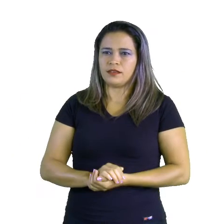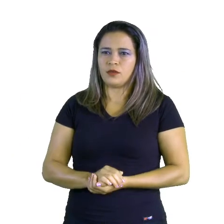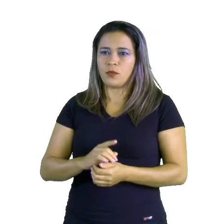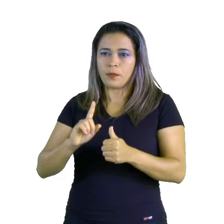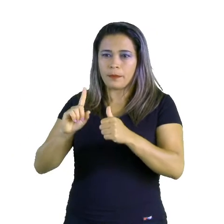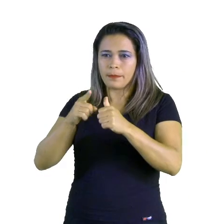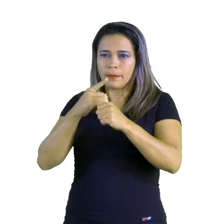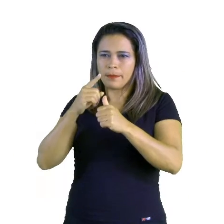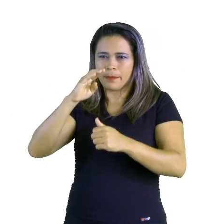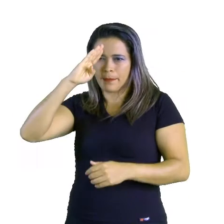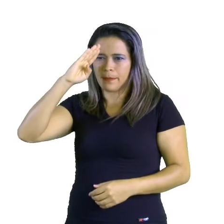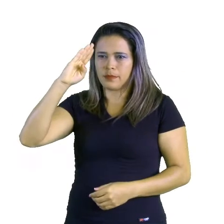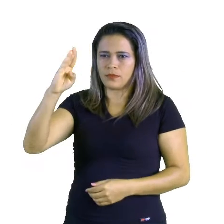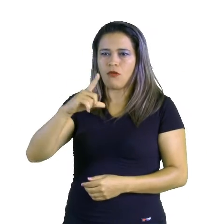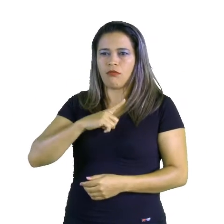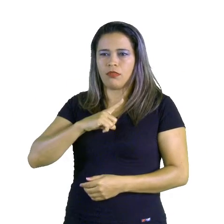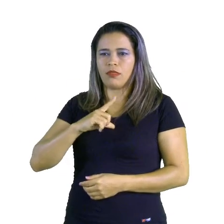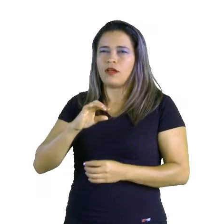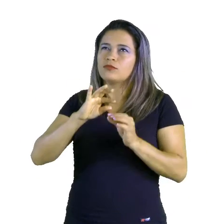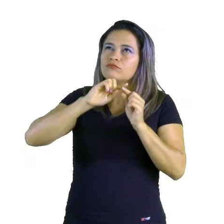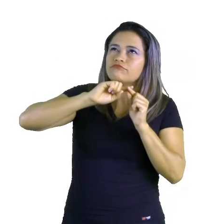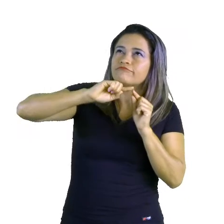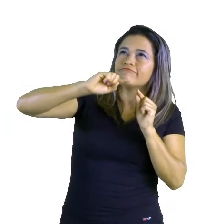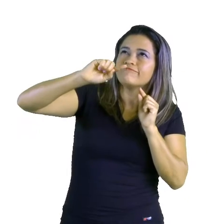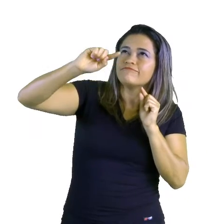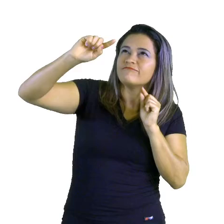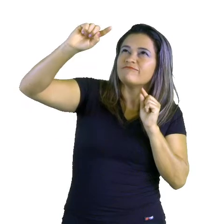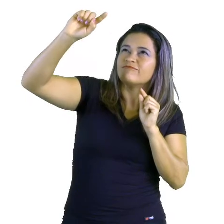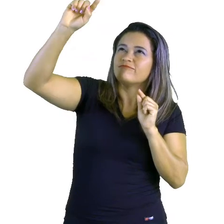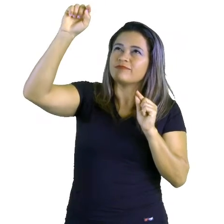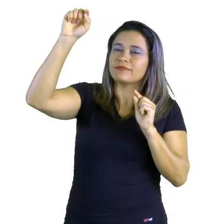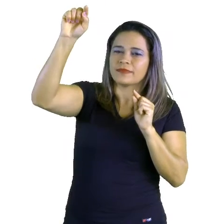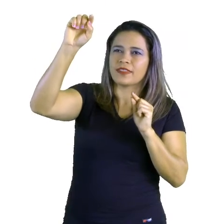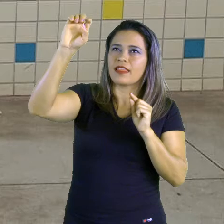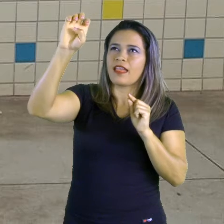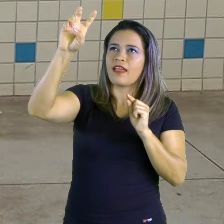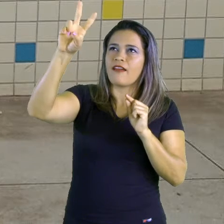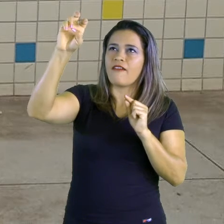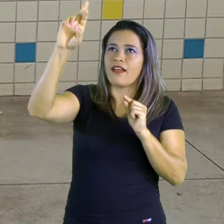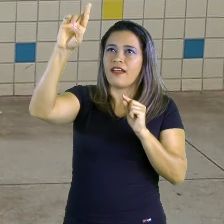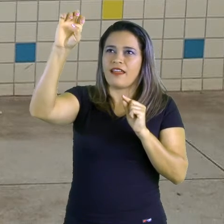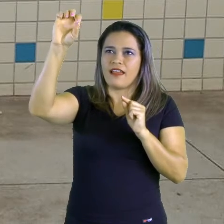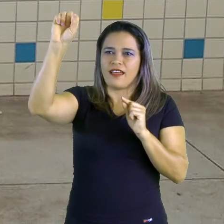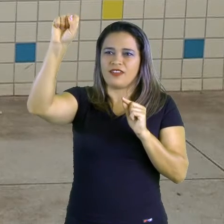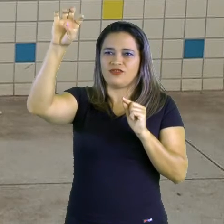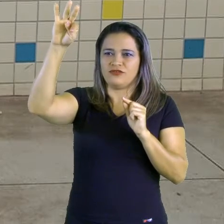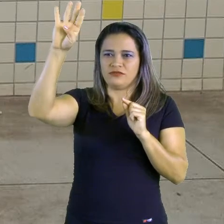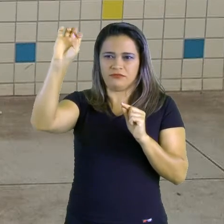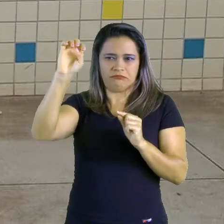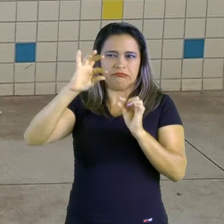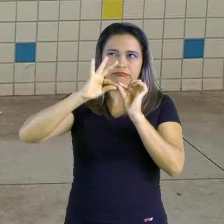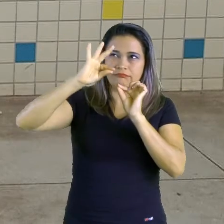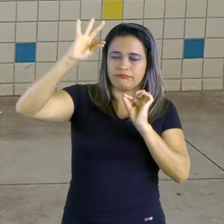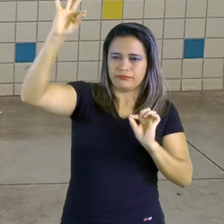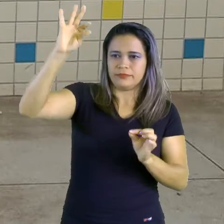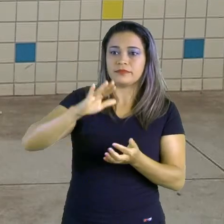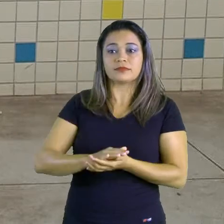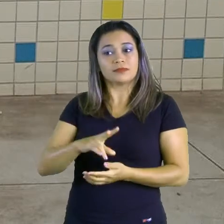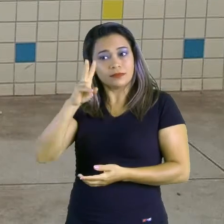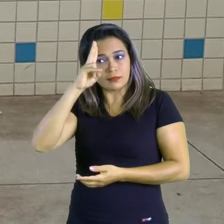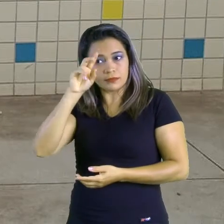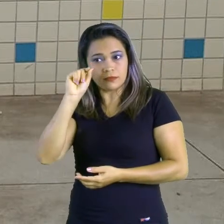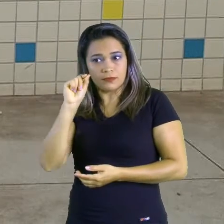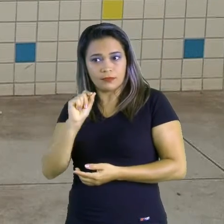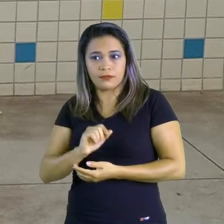é onde se localiza o Monte Everest, que é o cume mais elevado da Terra. Lembrando que a cordilheira do Himalaia, ela